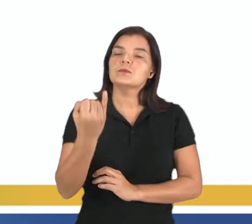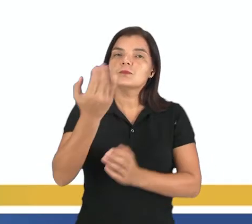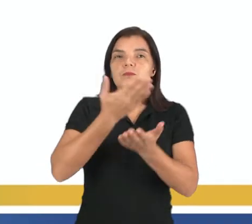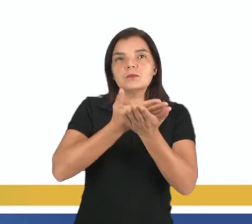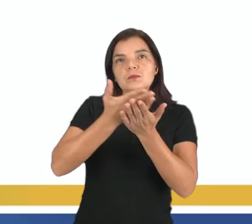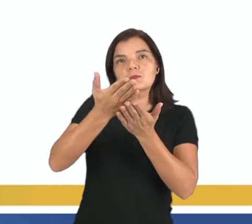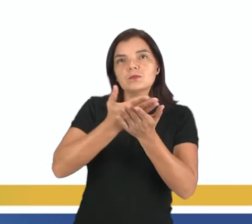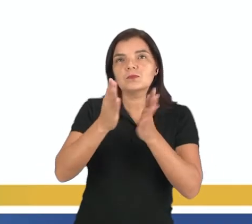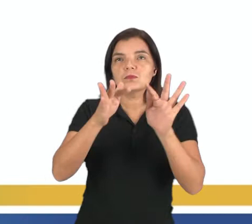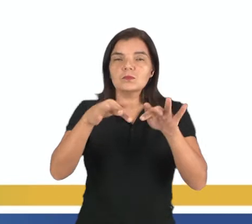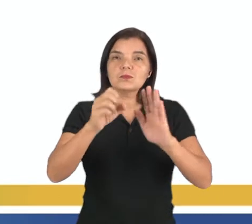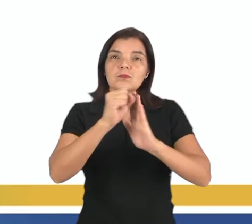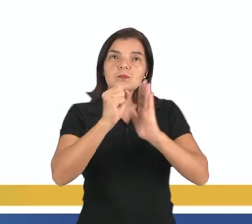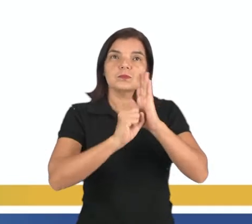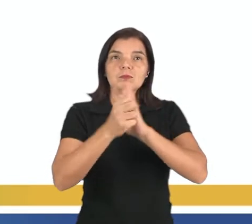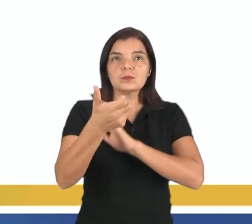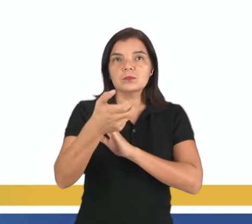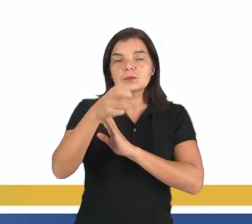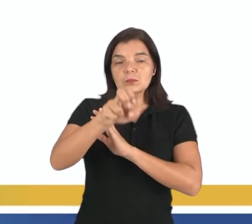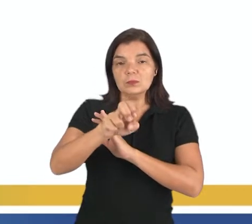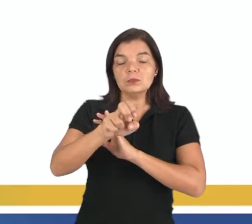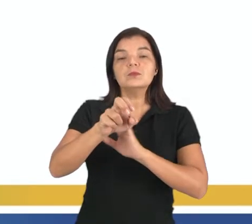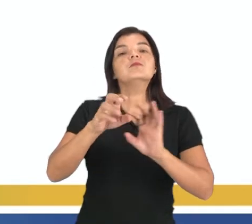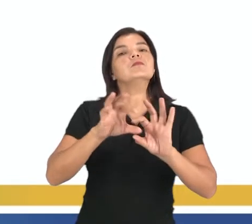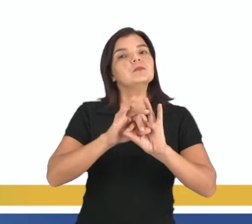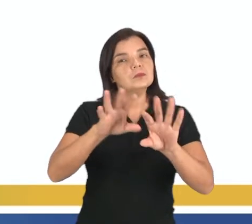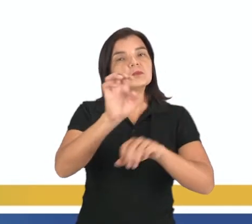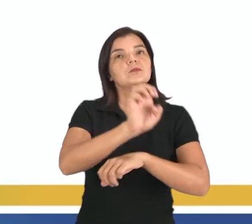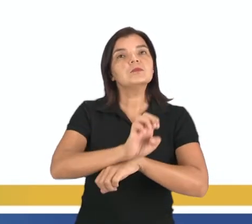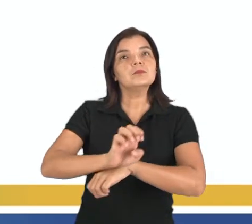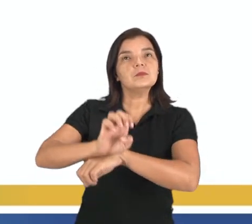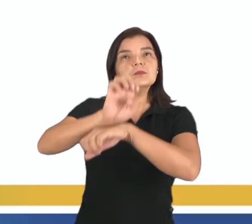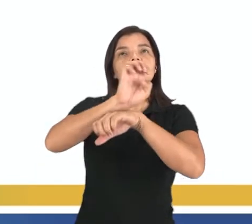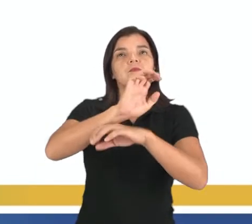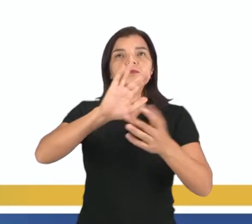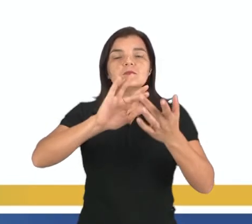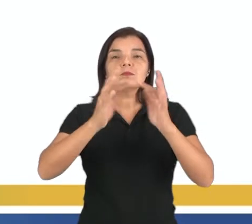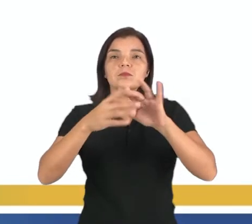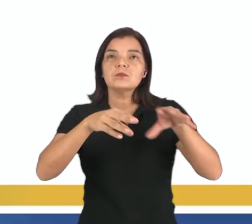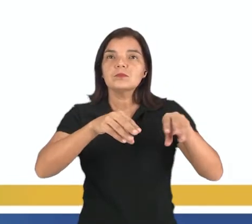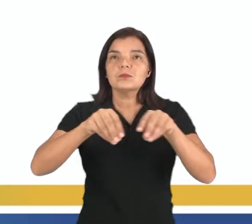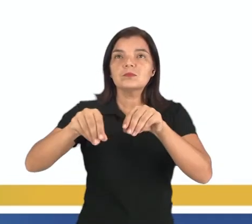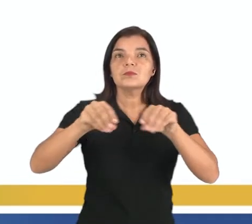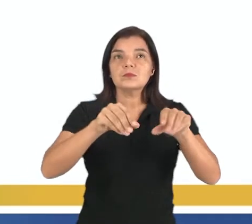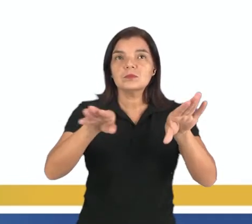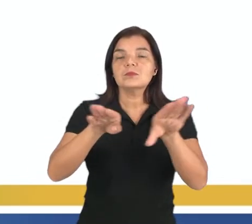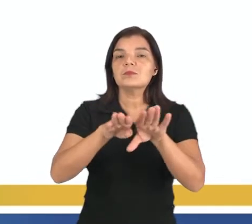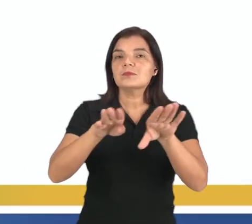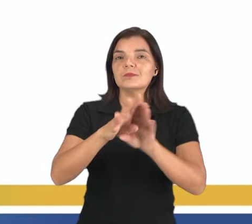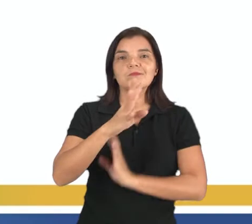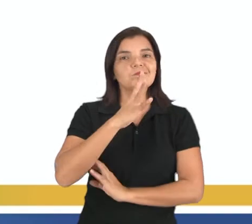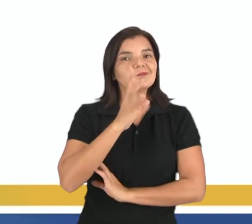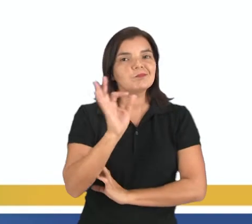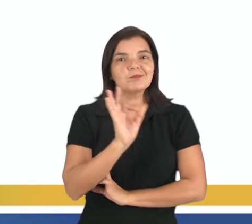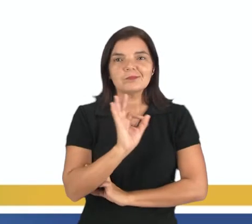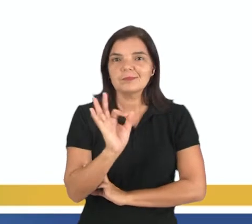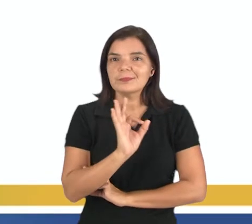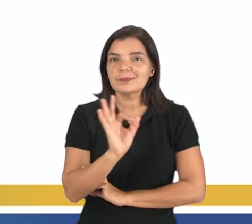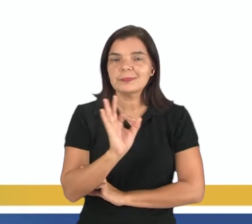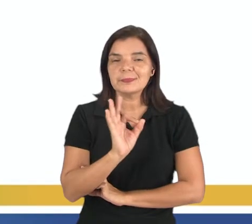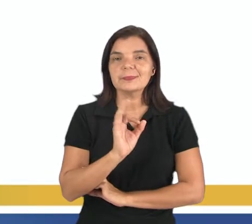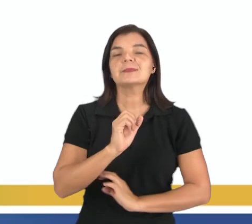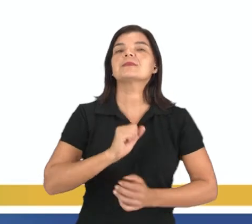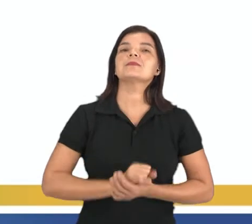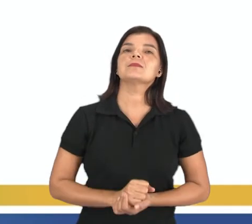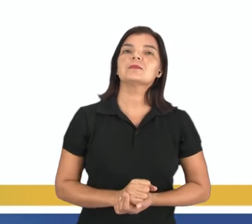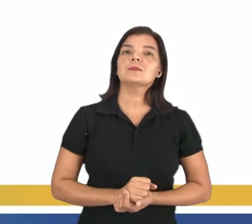iniciaram no final do século XV e permitiu aos europeus o contato com os territórios que até então eles não